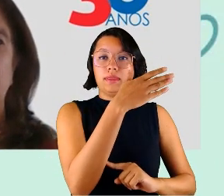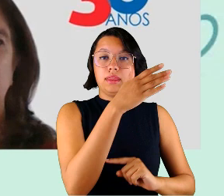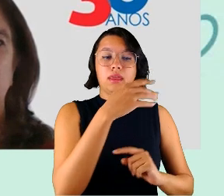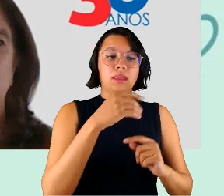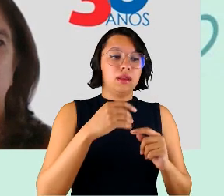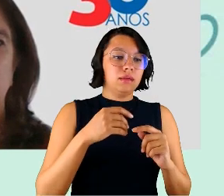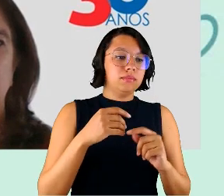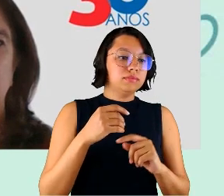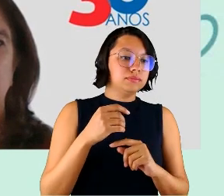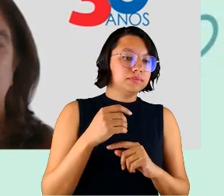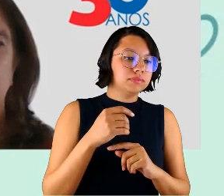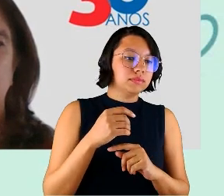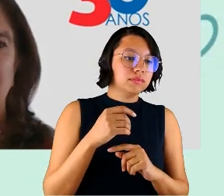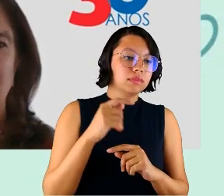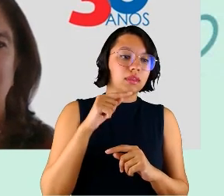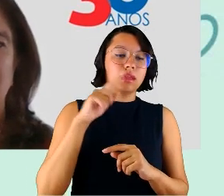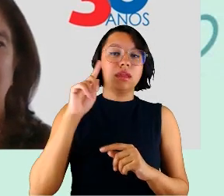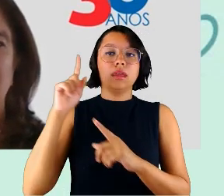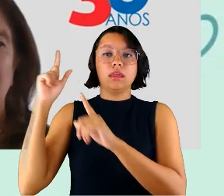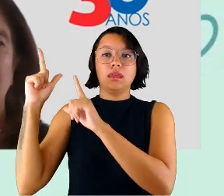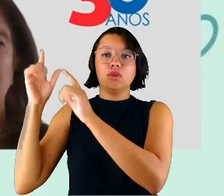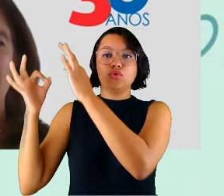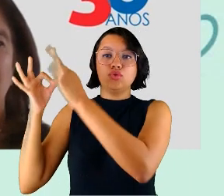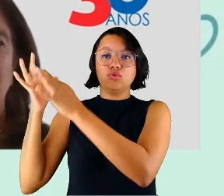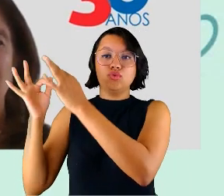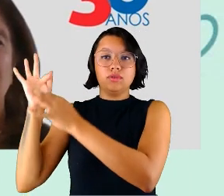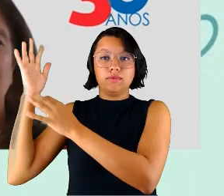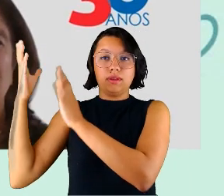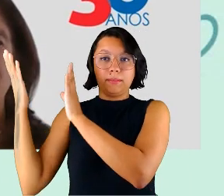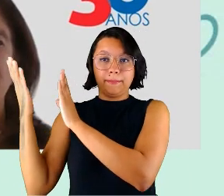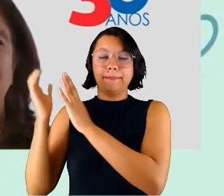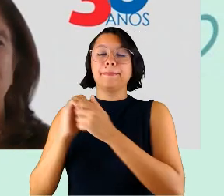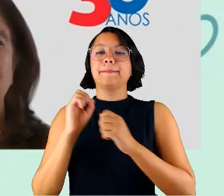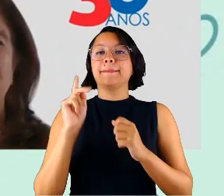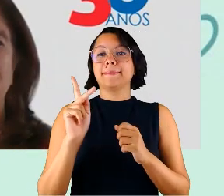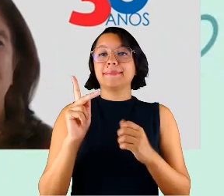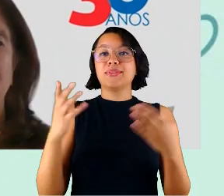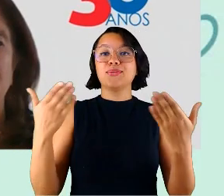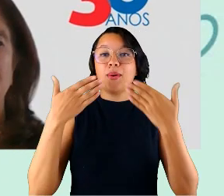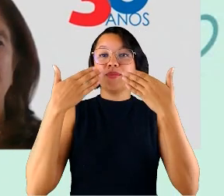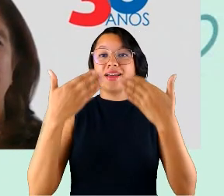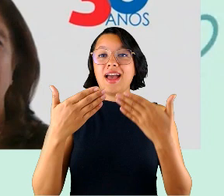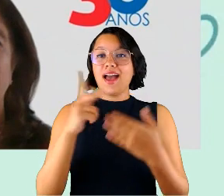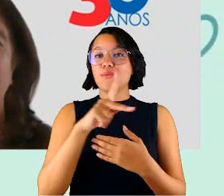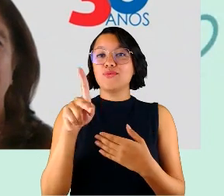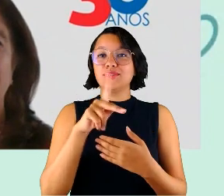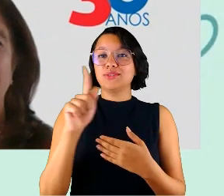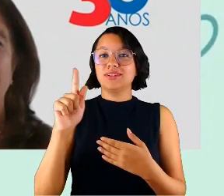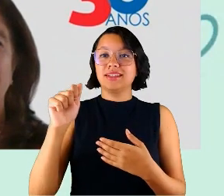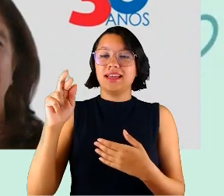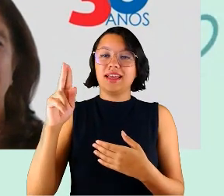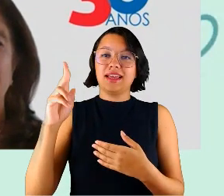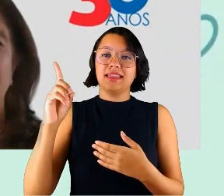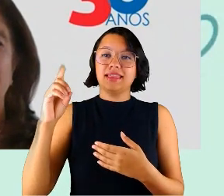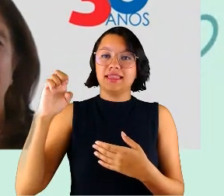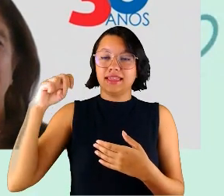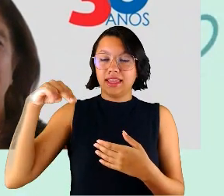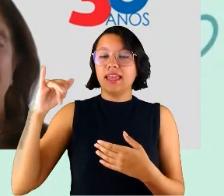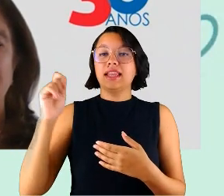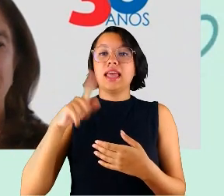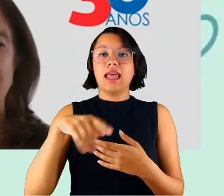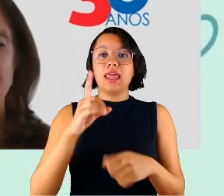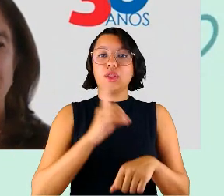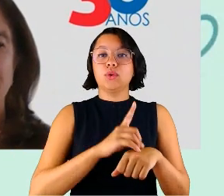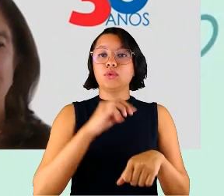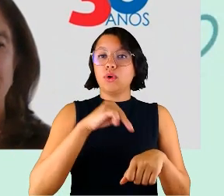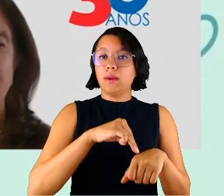Hoje é com muito prazer que eu então apresento a professora Gardênia da Silva Abade, ela é doutora e